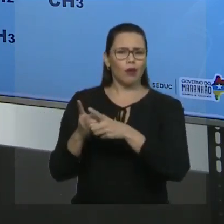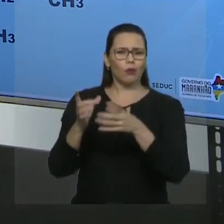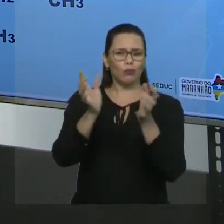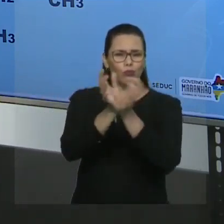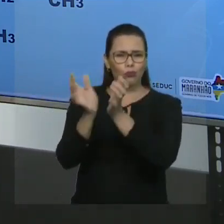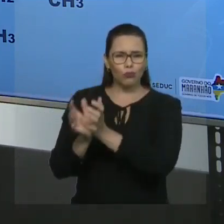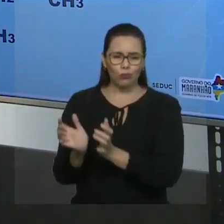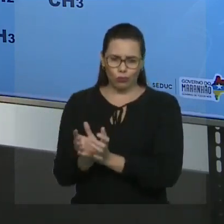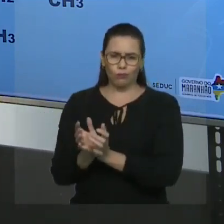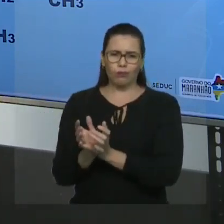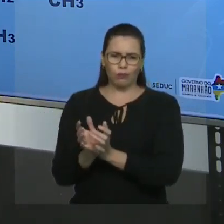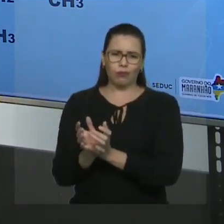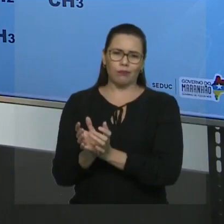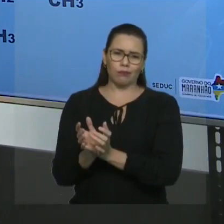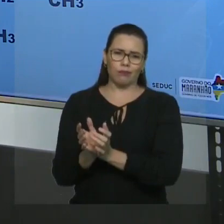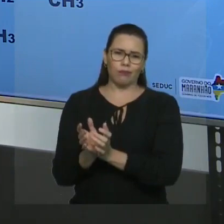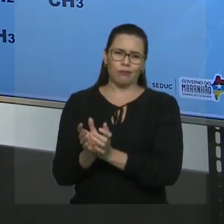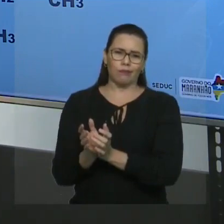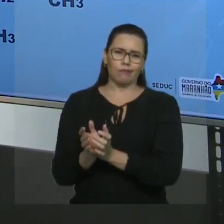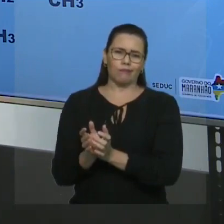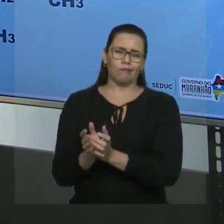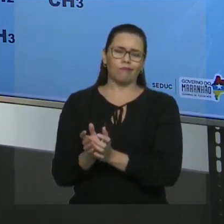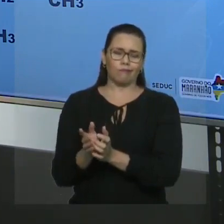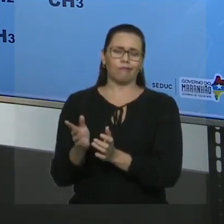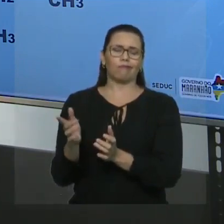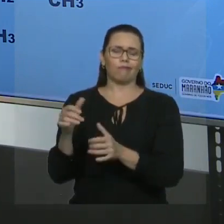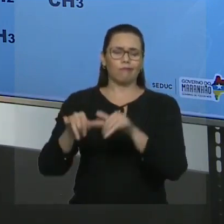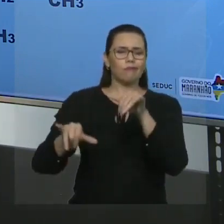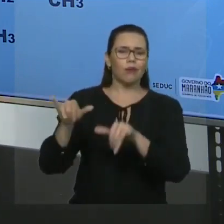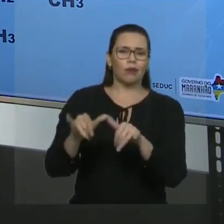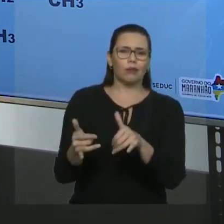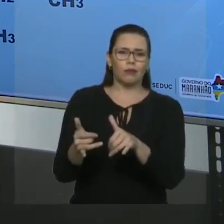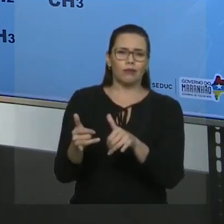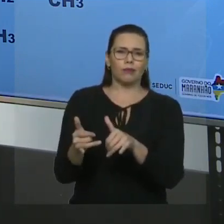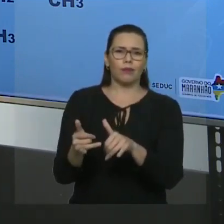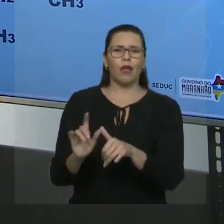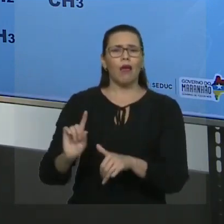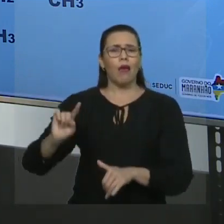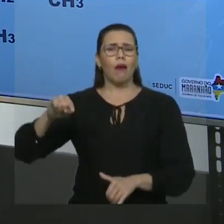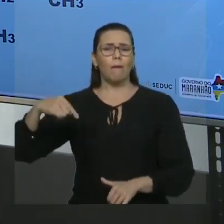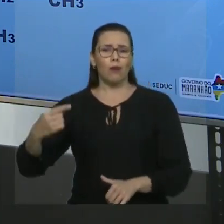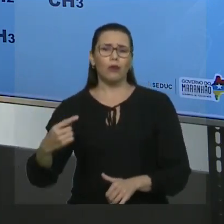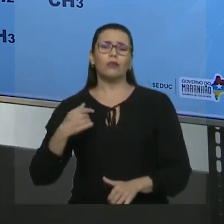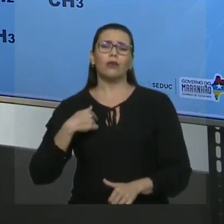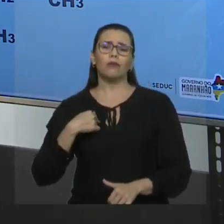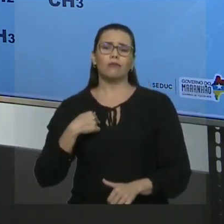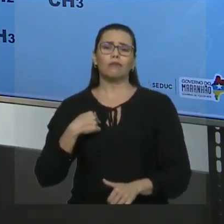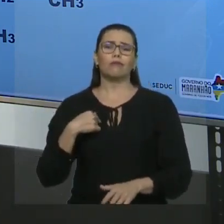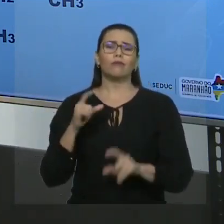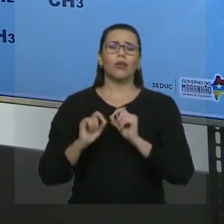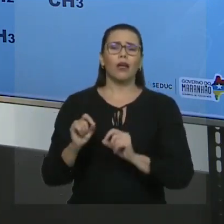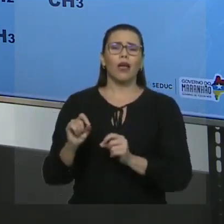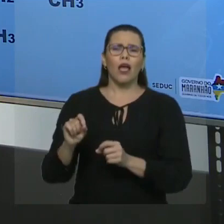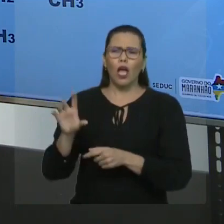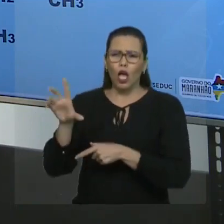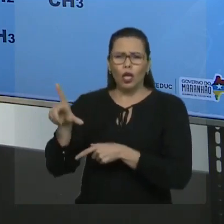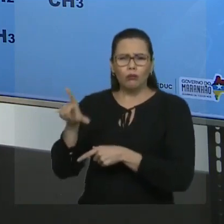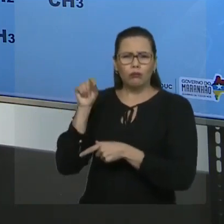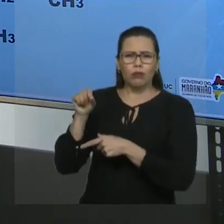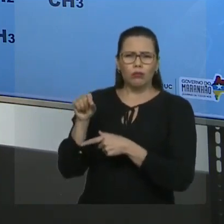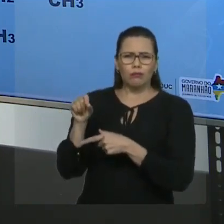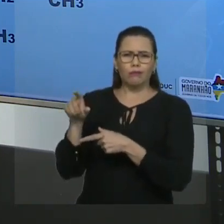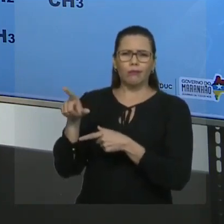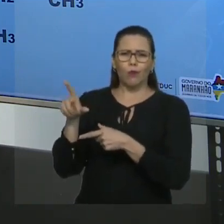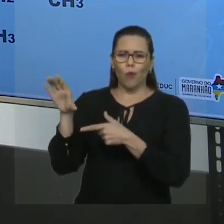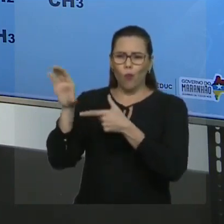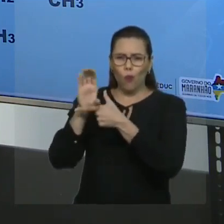orgânicos ligados a ela. E, no segundo momento, eu vou numerar a cadeia principal. Como faço? Por que eu tenho que numerar a cadeia